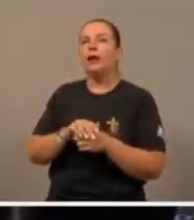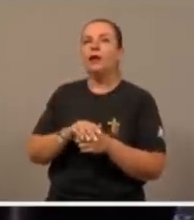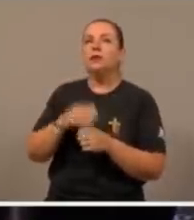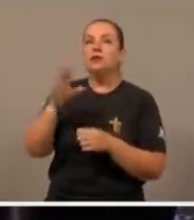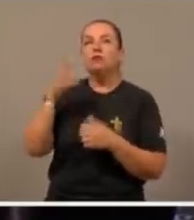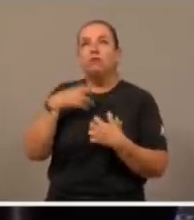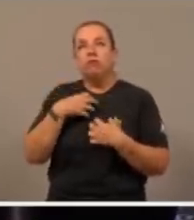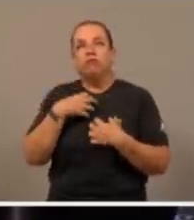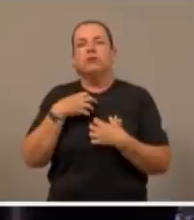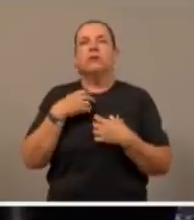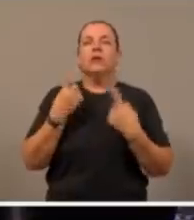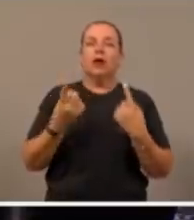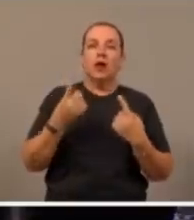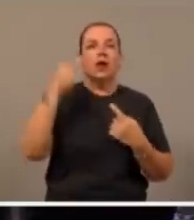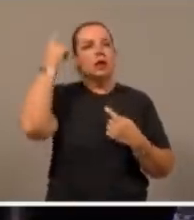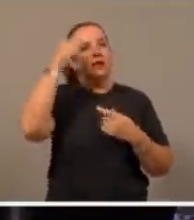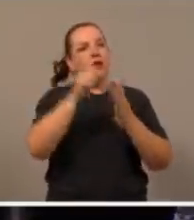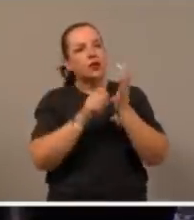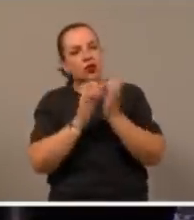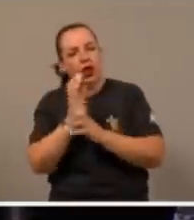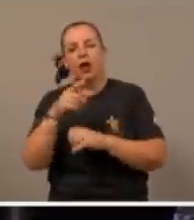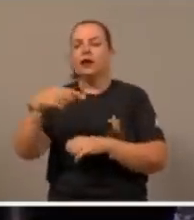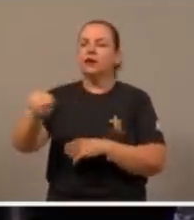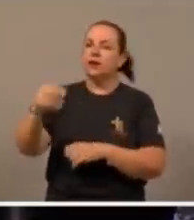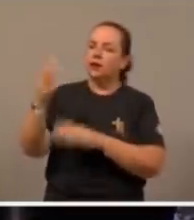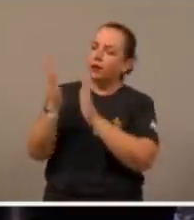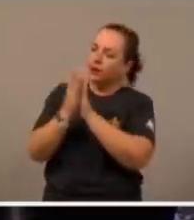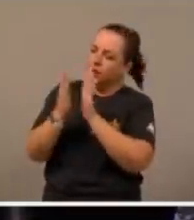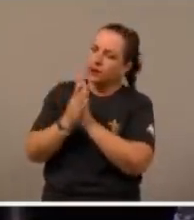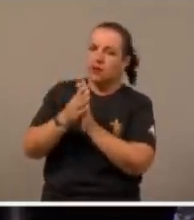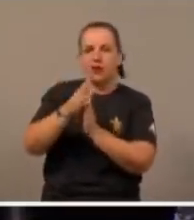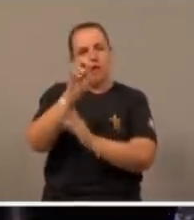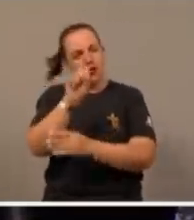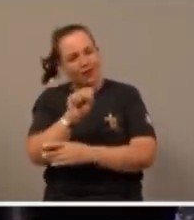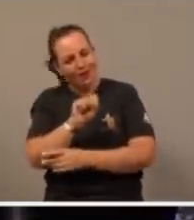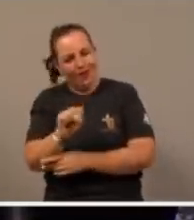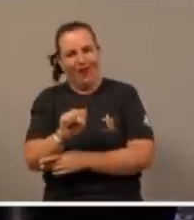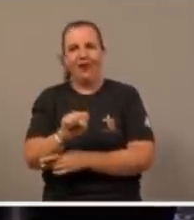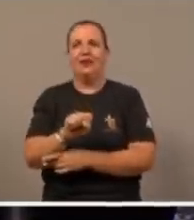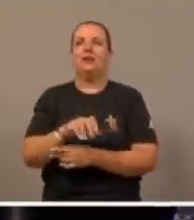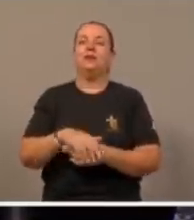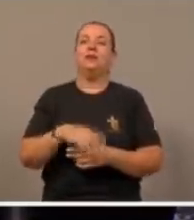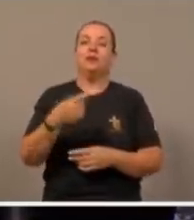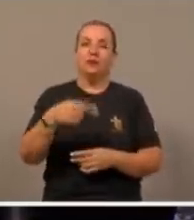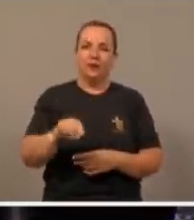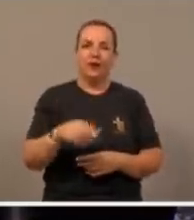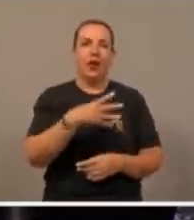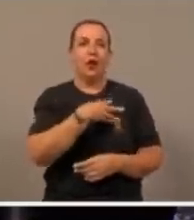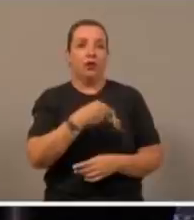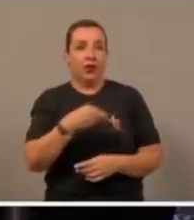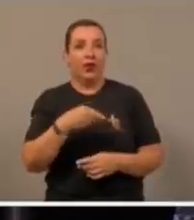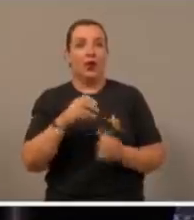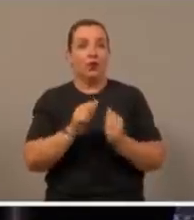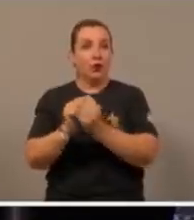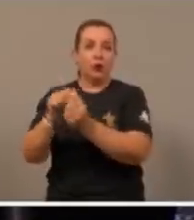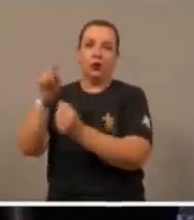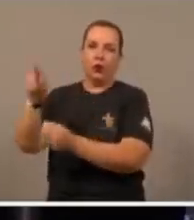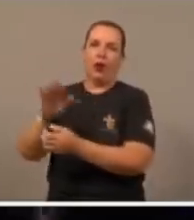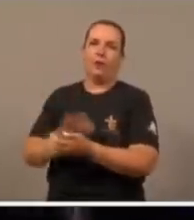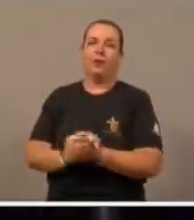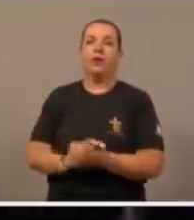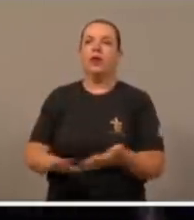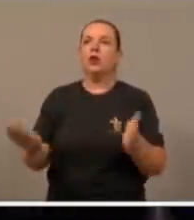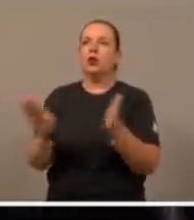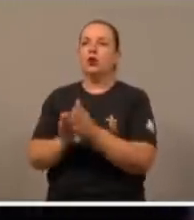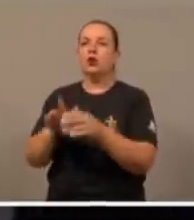Chagas, e eu falando de ir na igreja e ir na presença do Santíssimo, vai na presença do Santíssimo, vai na presença do Santíssimo, ela pegou a filha, foi para a presença do Santíssimo, e